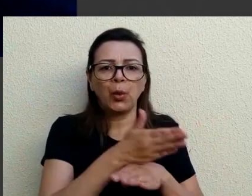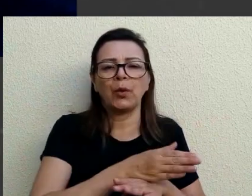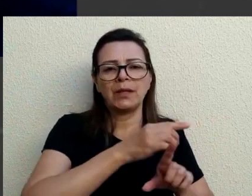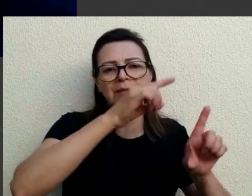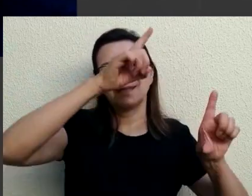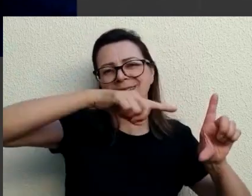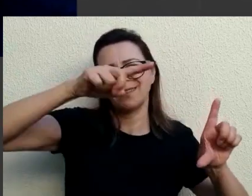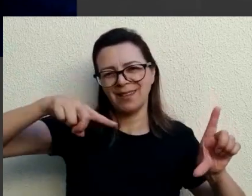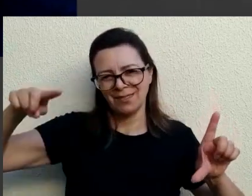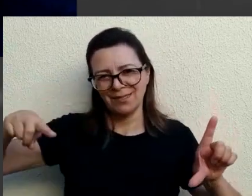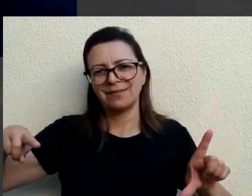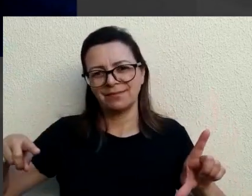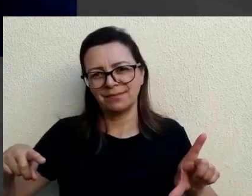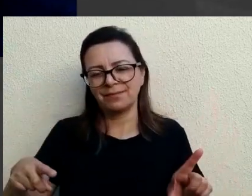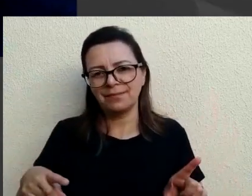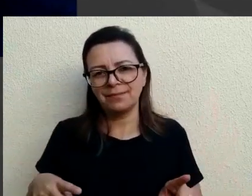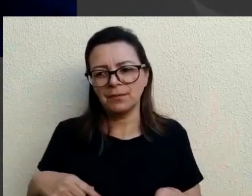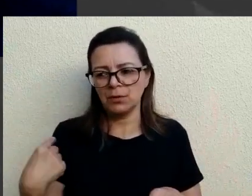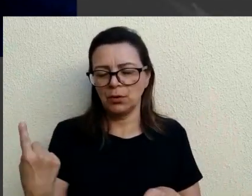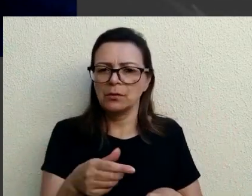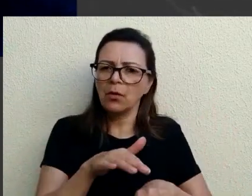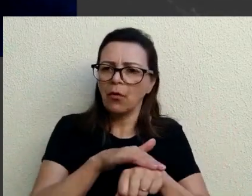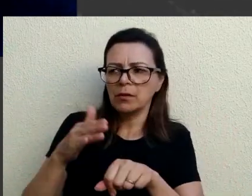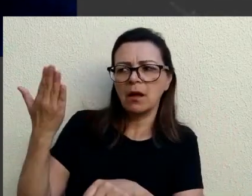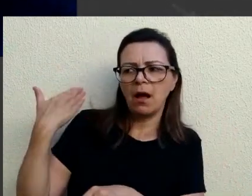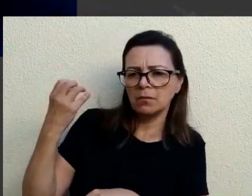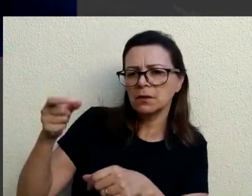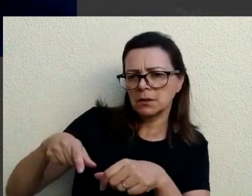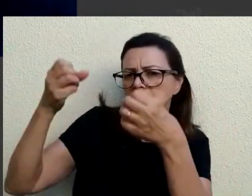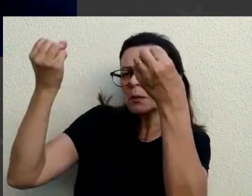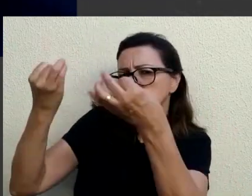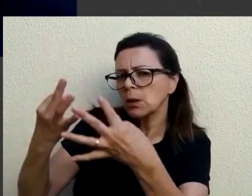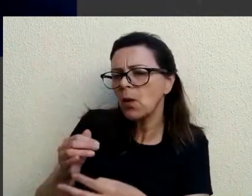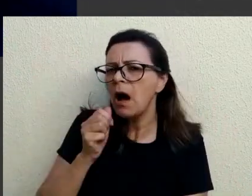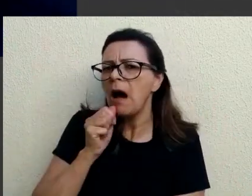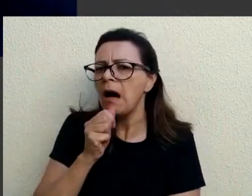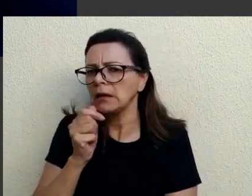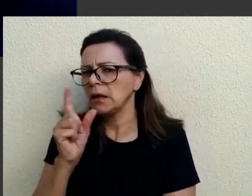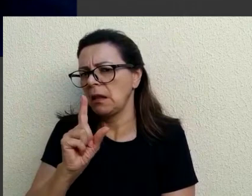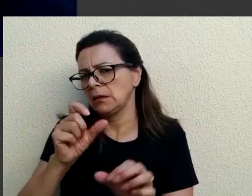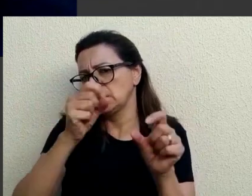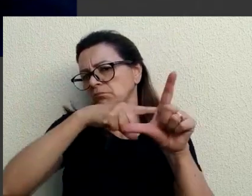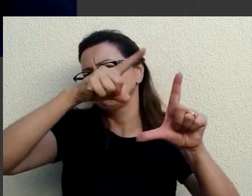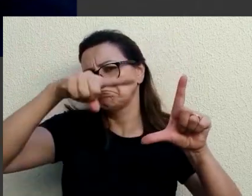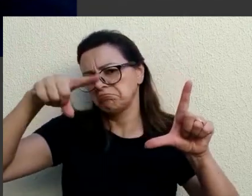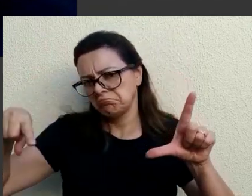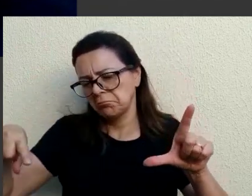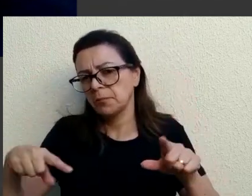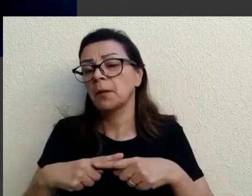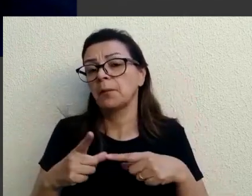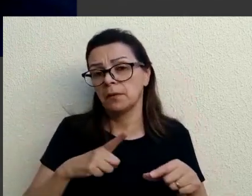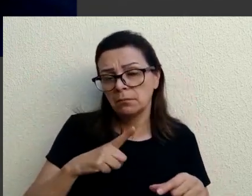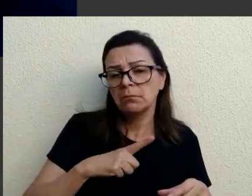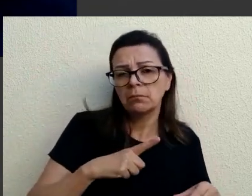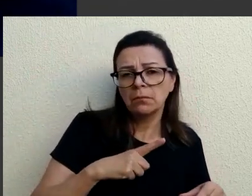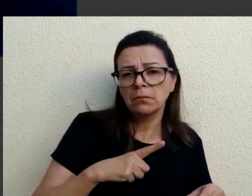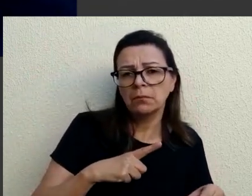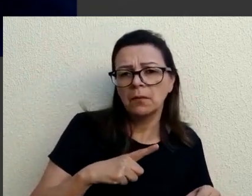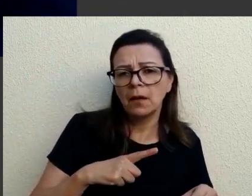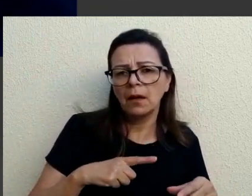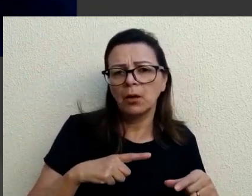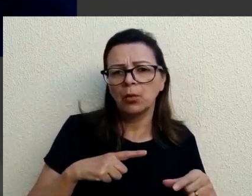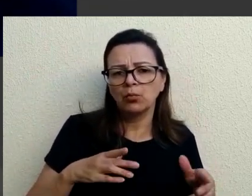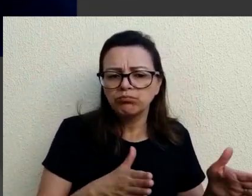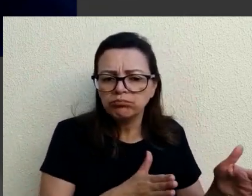entrando nas estatísticas, professor, você, a gente conversando um pouquinho antes, você me explicou que ele ainda não está entrando nas estatísticas, mas